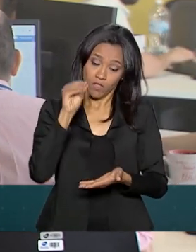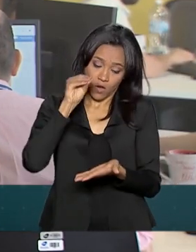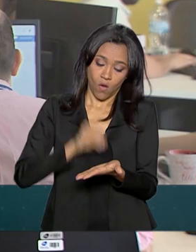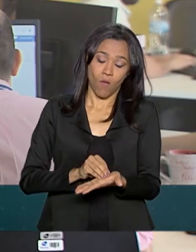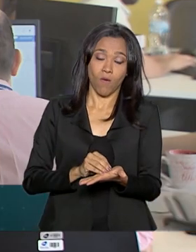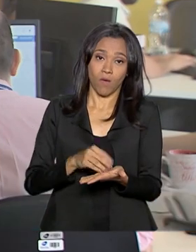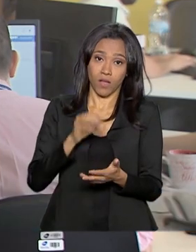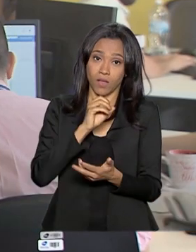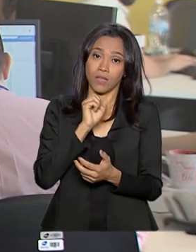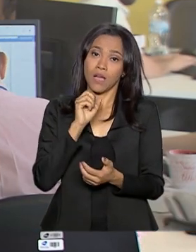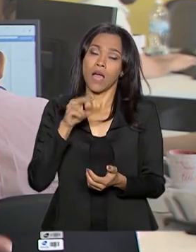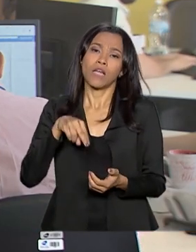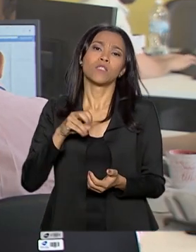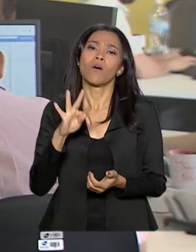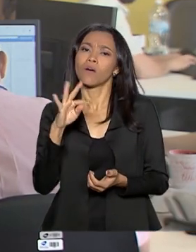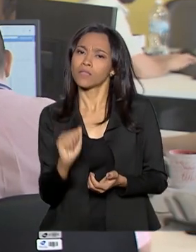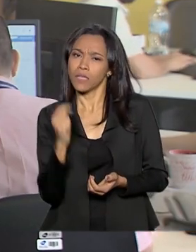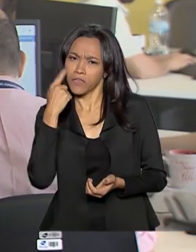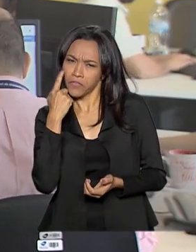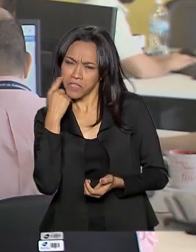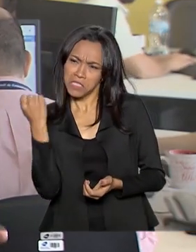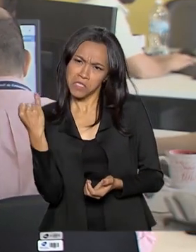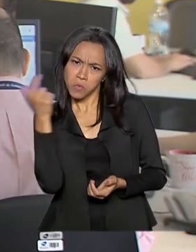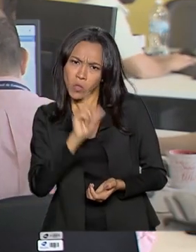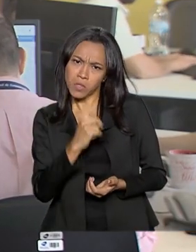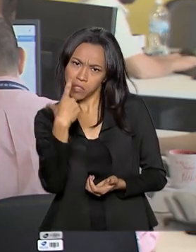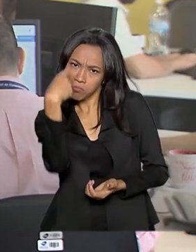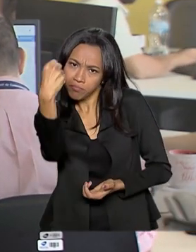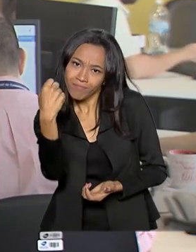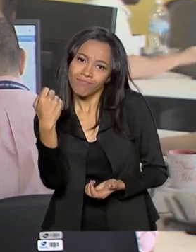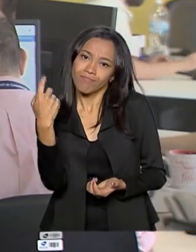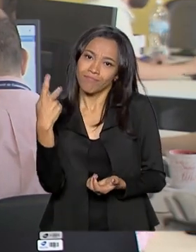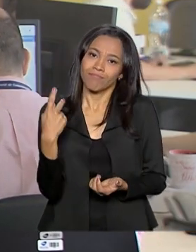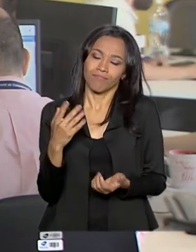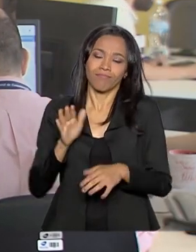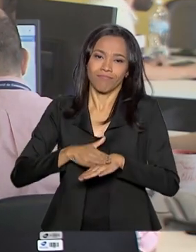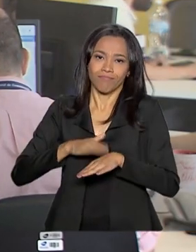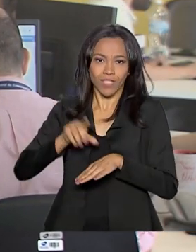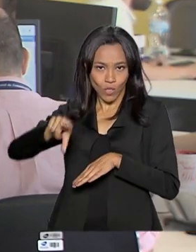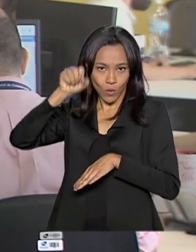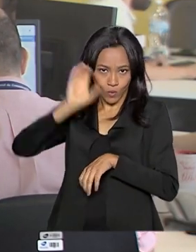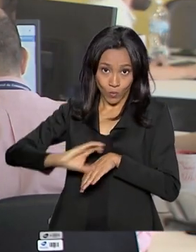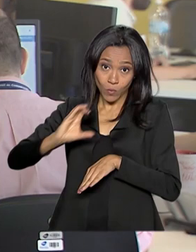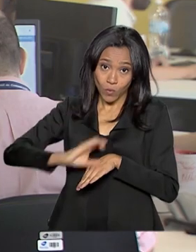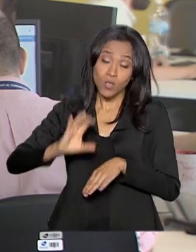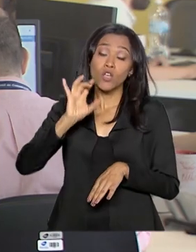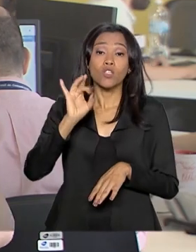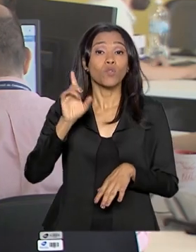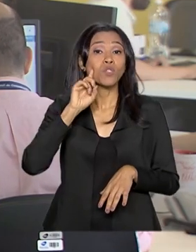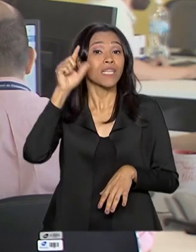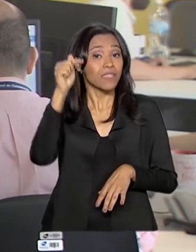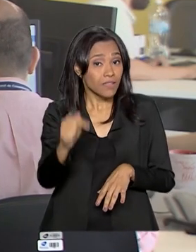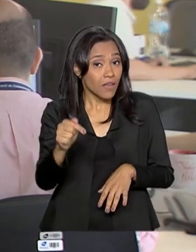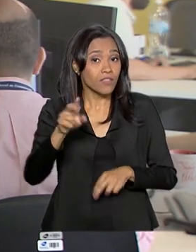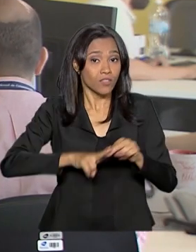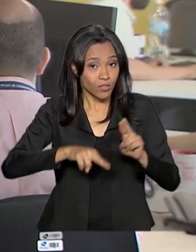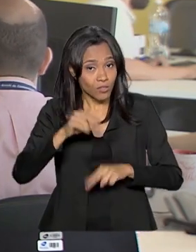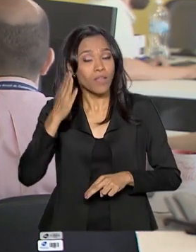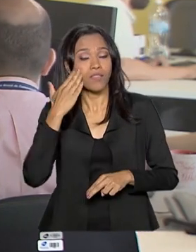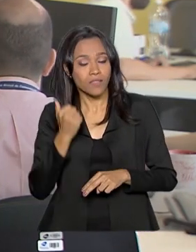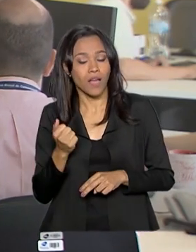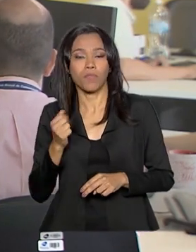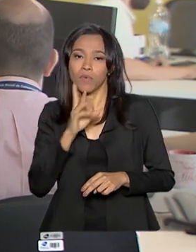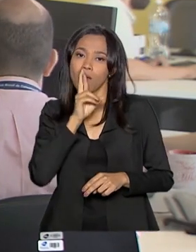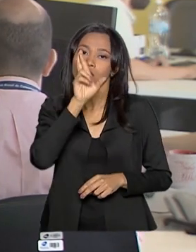Enem e aguarda para ver se conseguiu ser classificado dentro da sua opção. Somente no dia 7 de junho é que sai a classificação